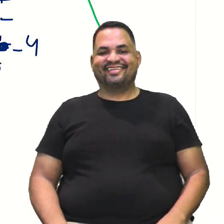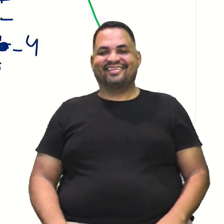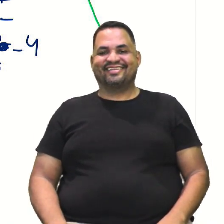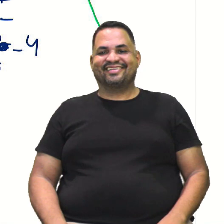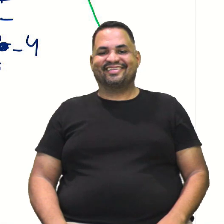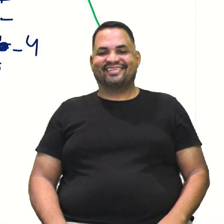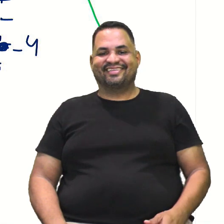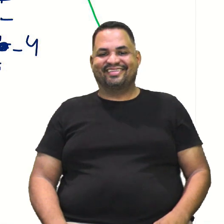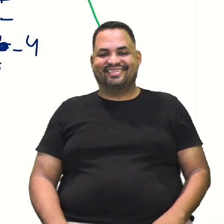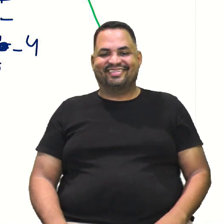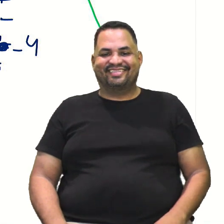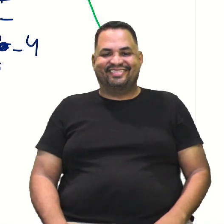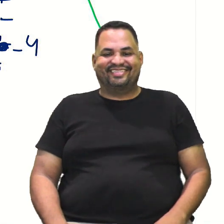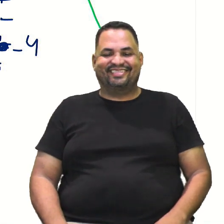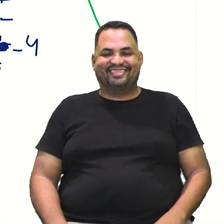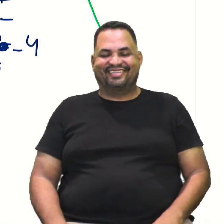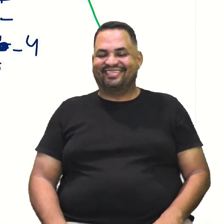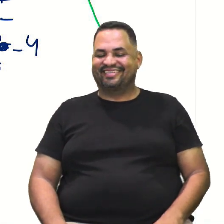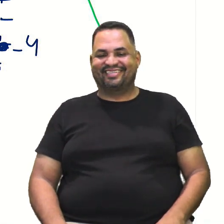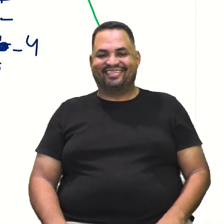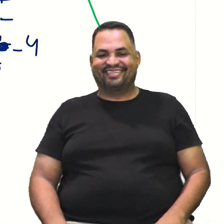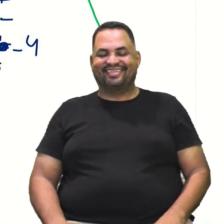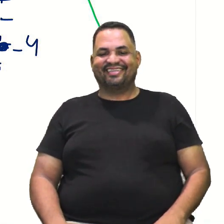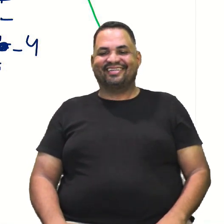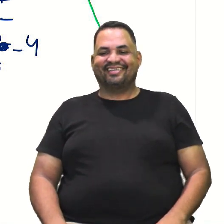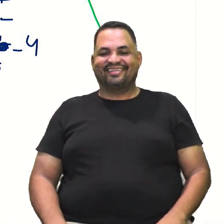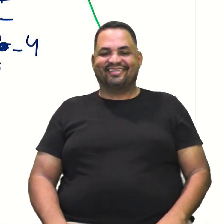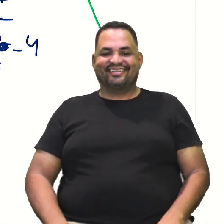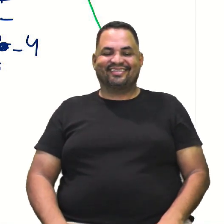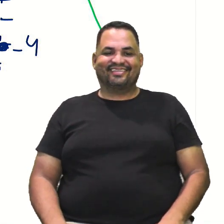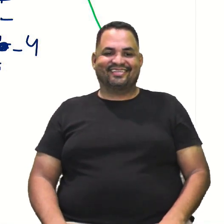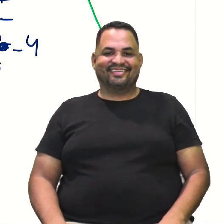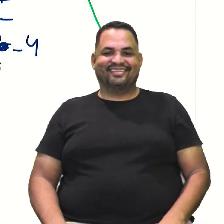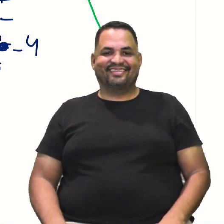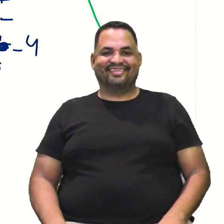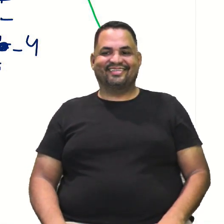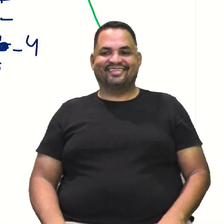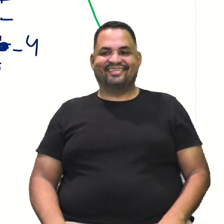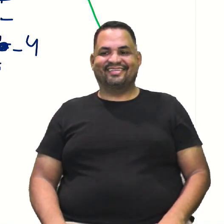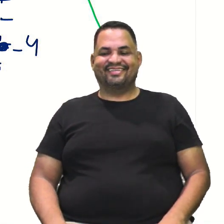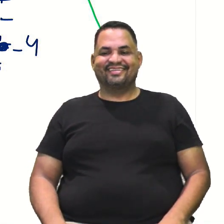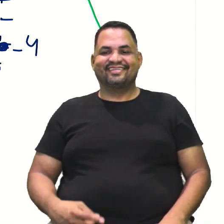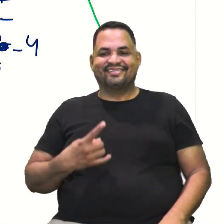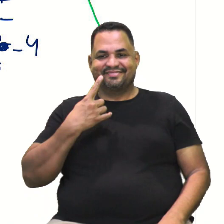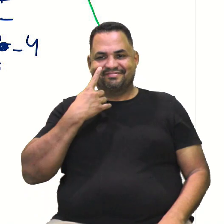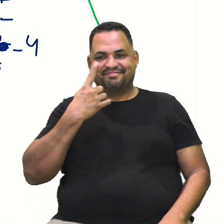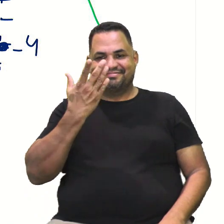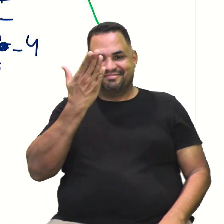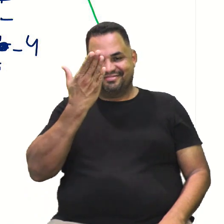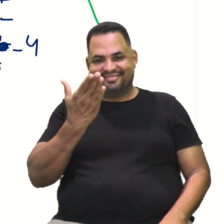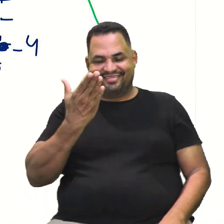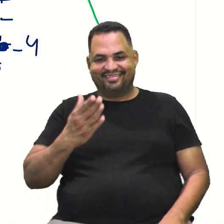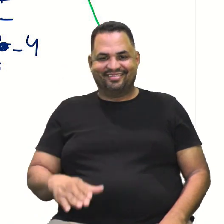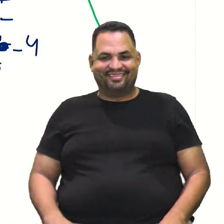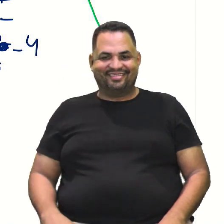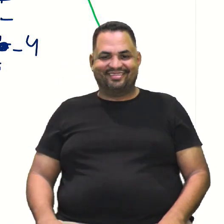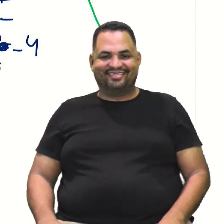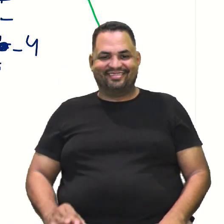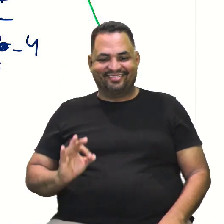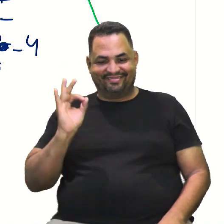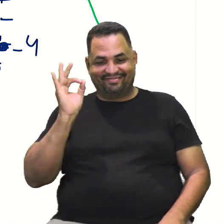Aqui a galera não perdoa, observadoras no mundo, né? E eu só vi aqui porque eu olhei aqui, ó, de